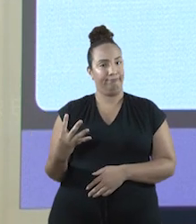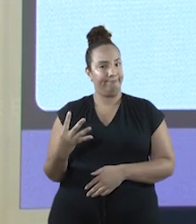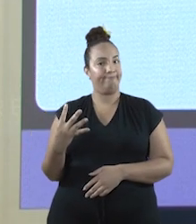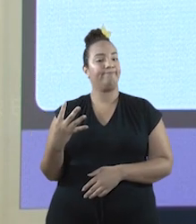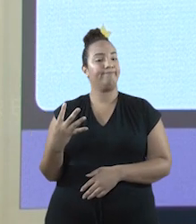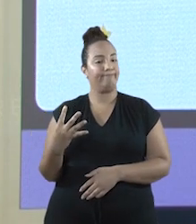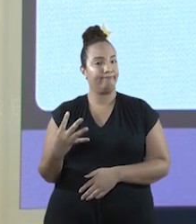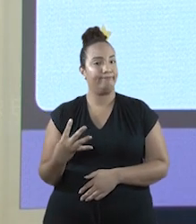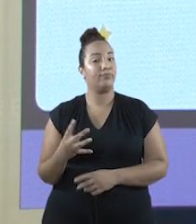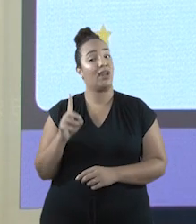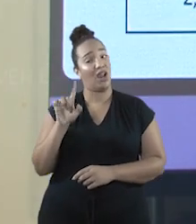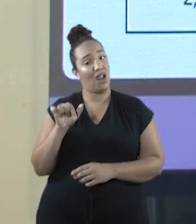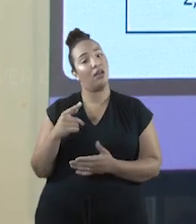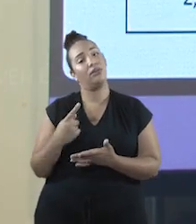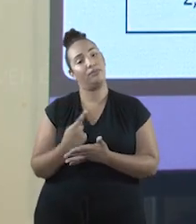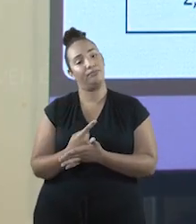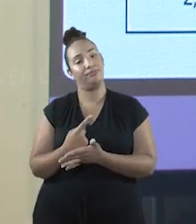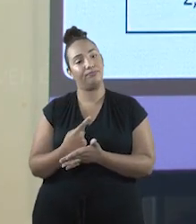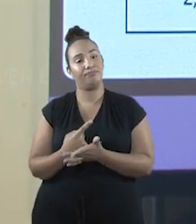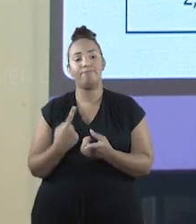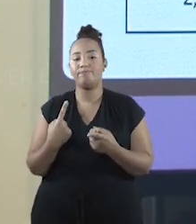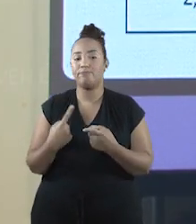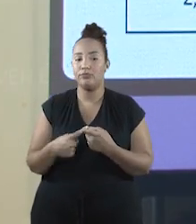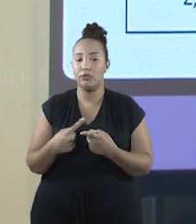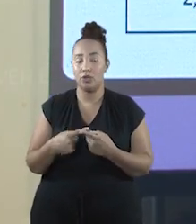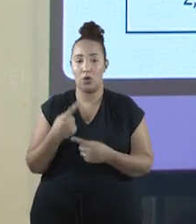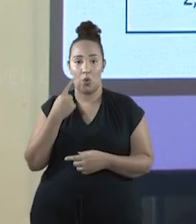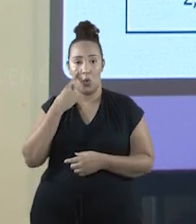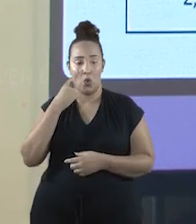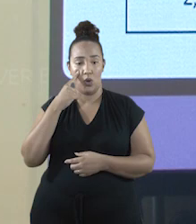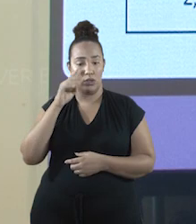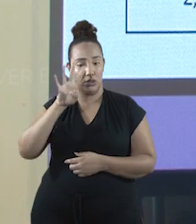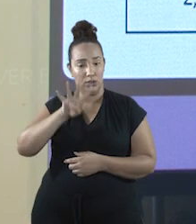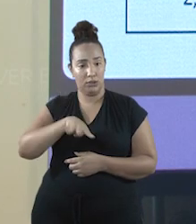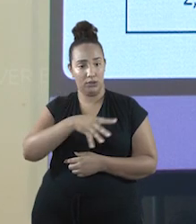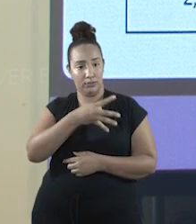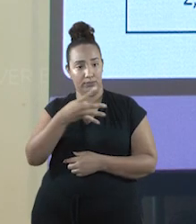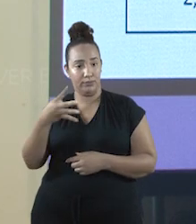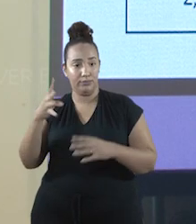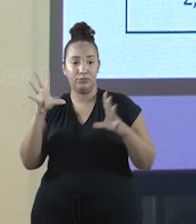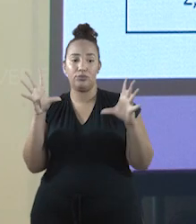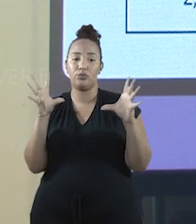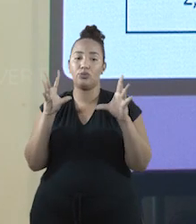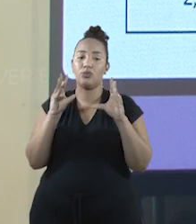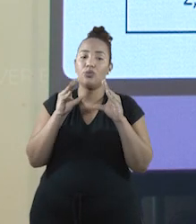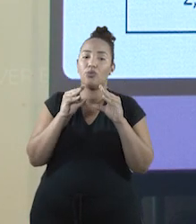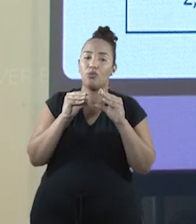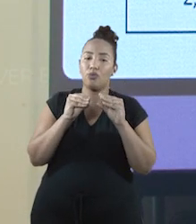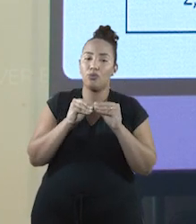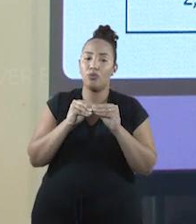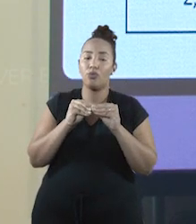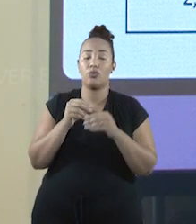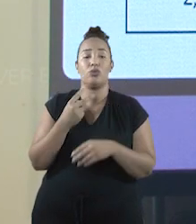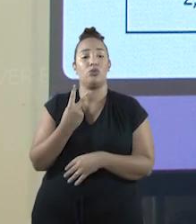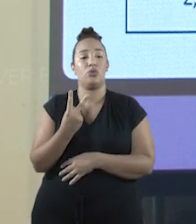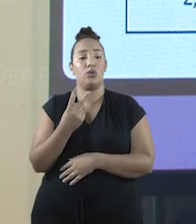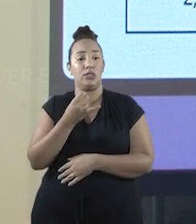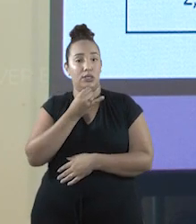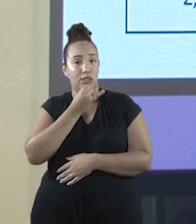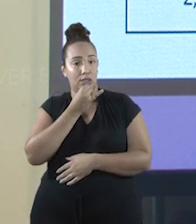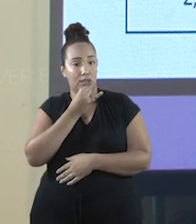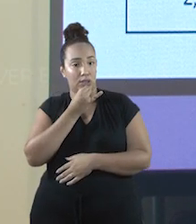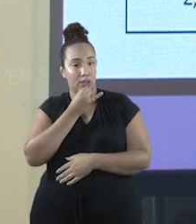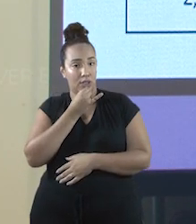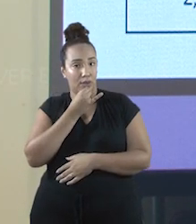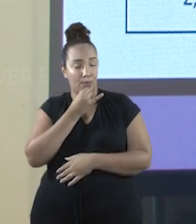isso gera um erro. Temos aqui uma tabela com o resumo dos nossos dois exemplos e do nosso